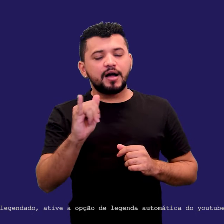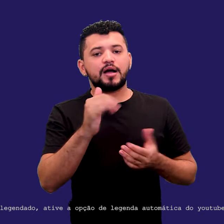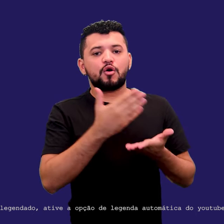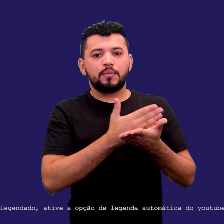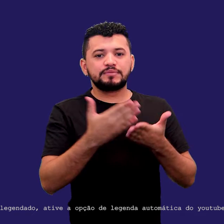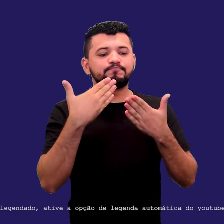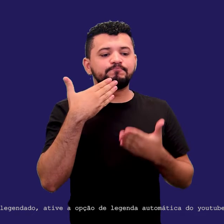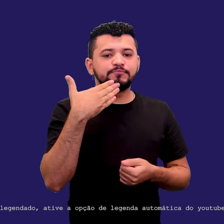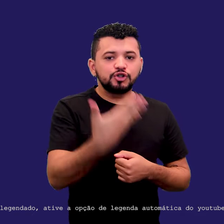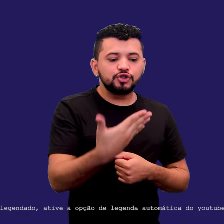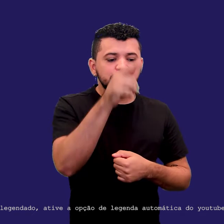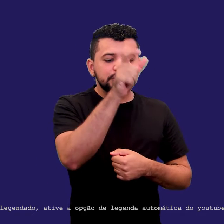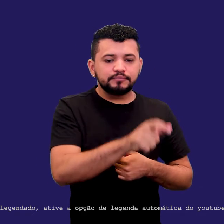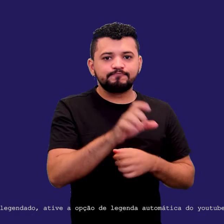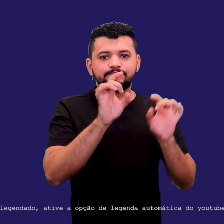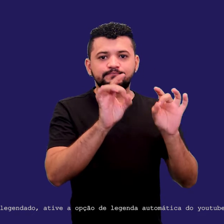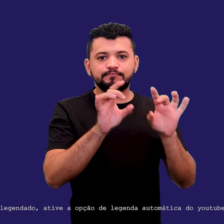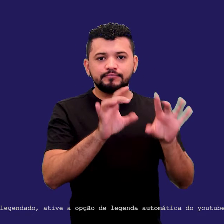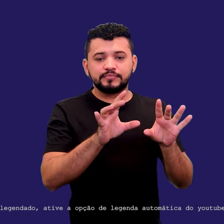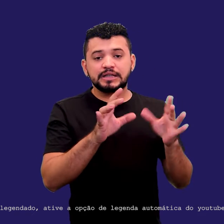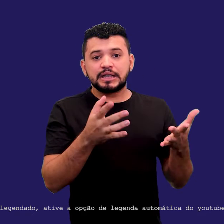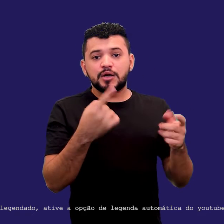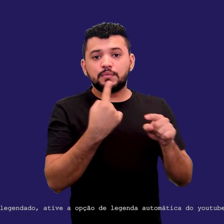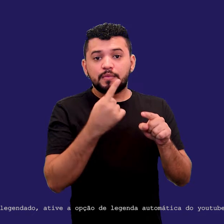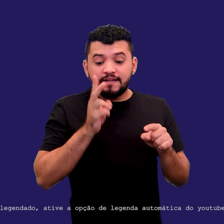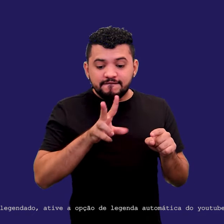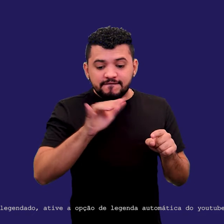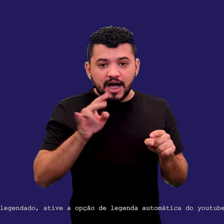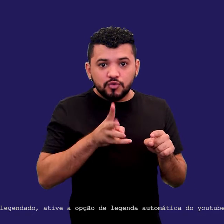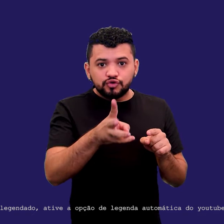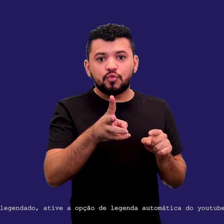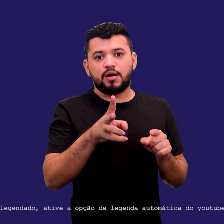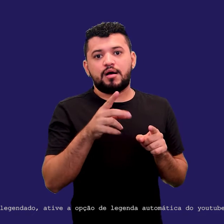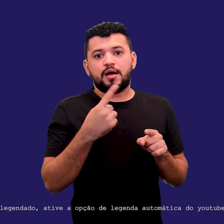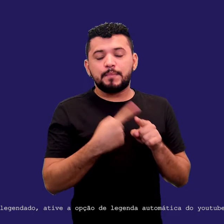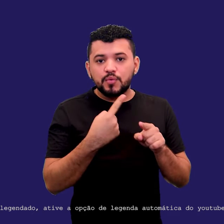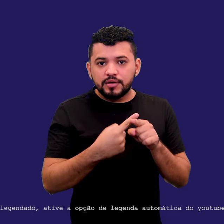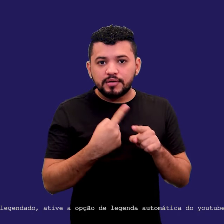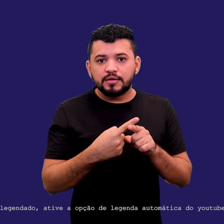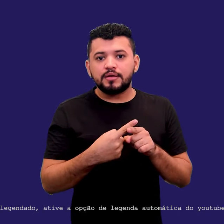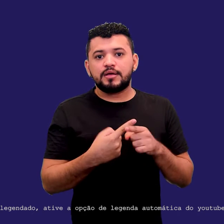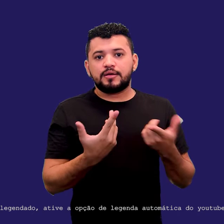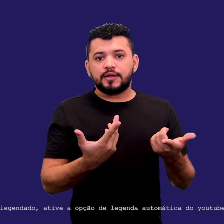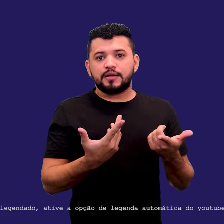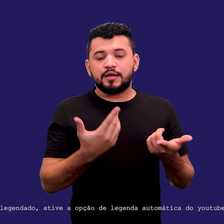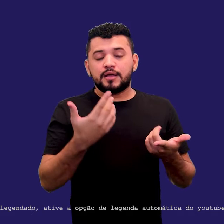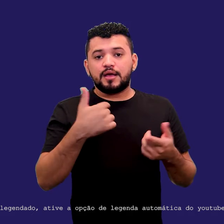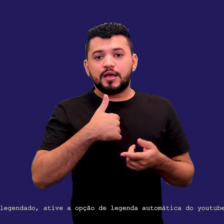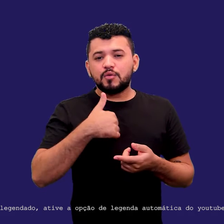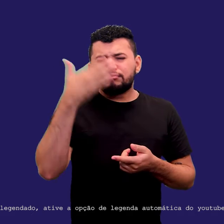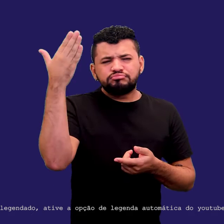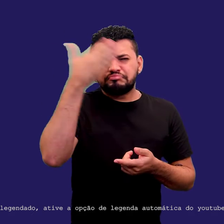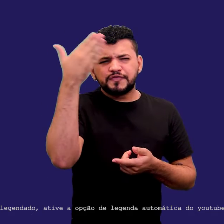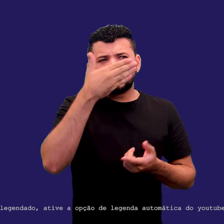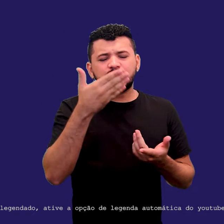pessoas, né? E continuarão de hoje para frente, né? Aí eu não vejo mais como voltaram